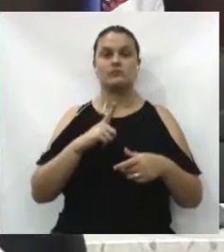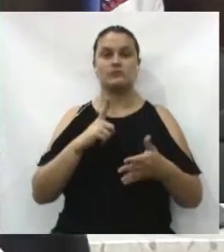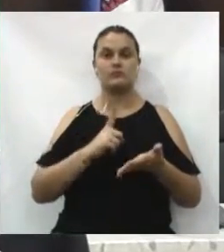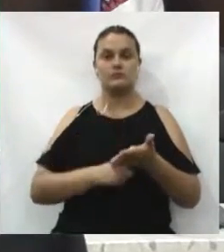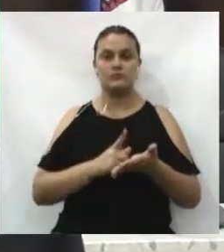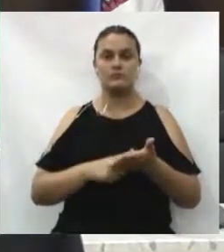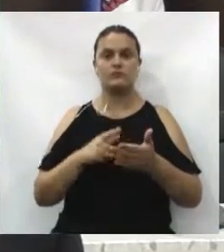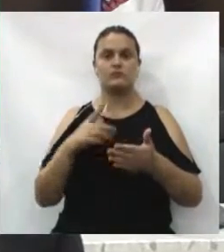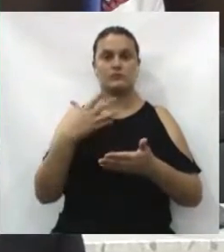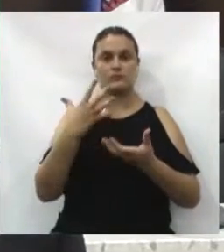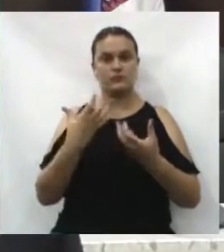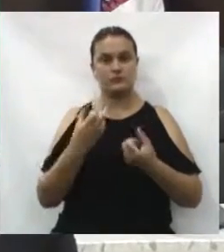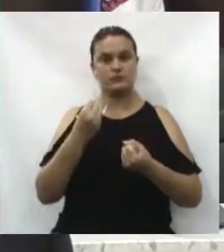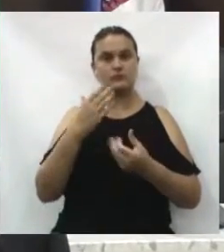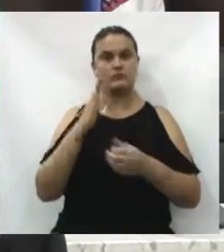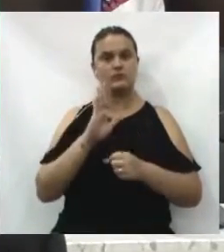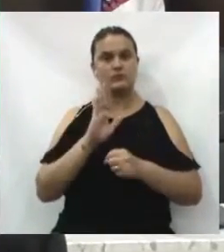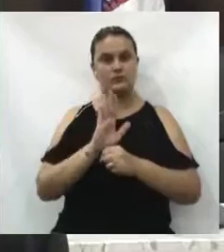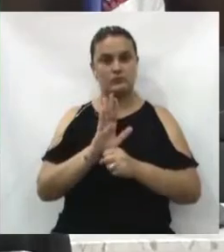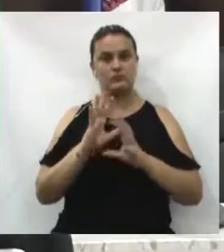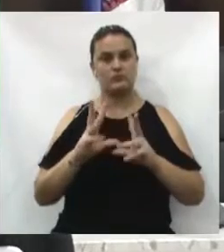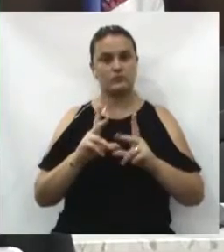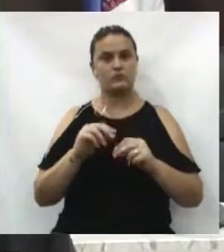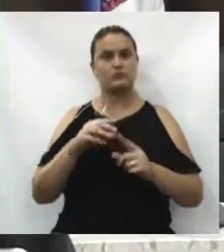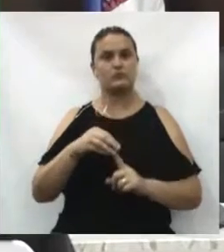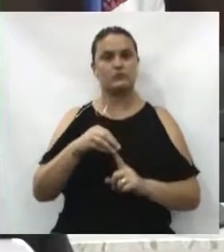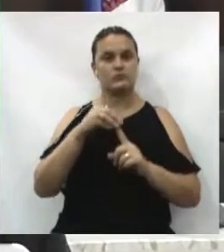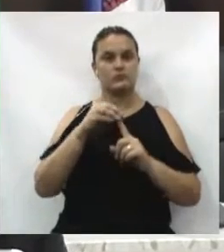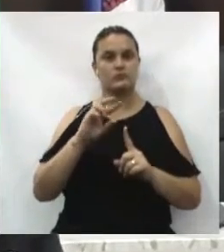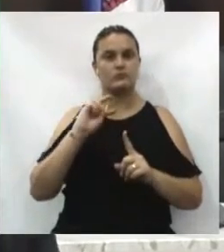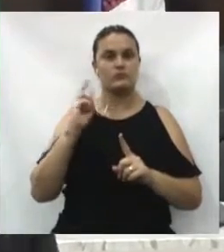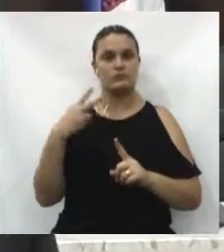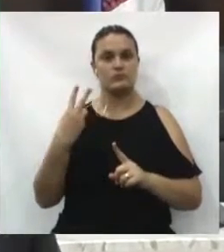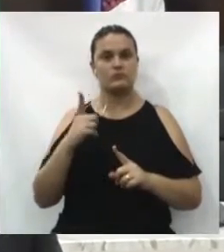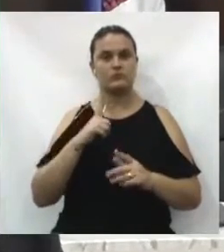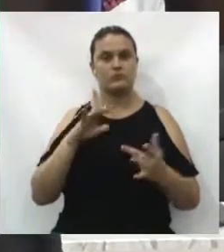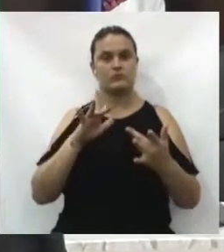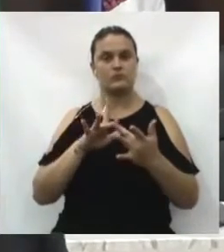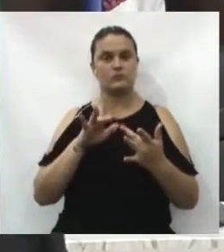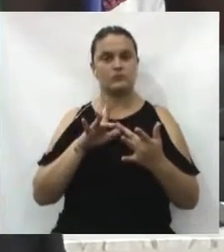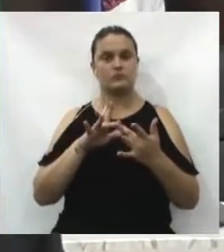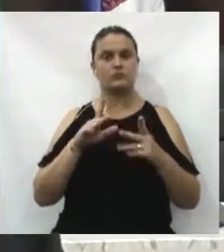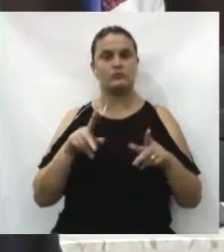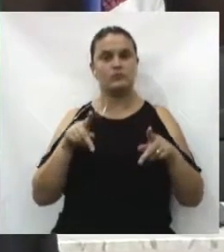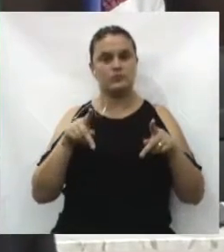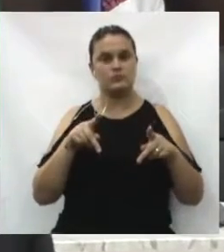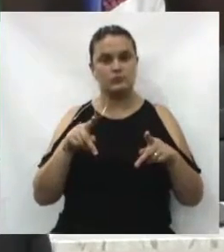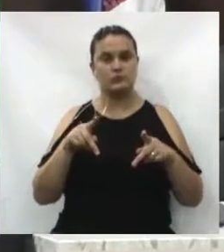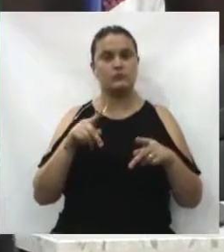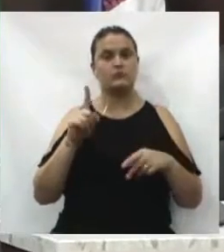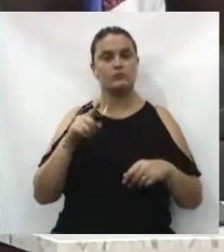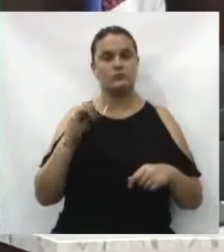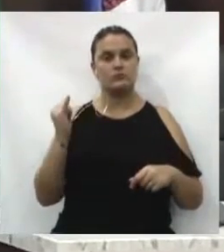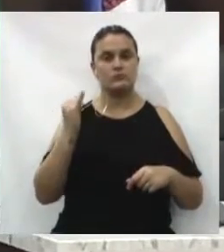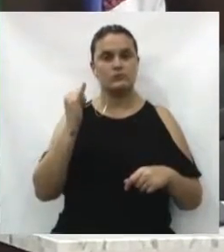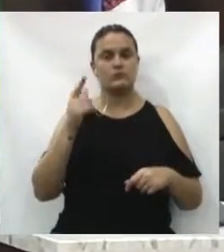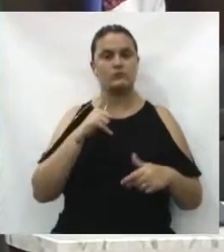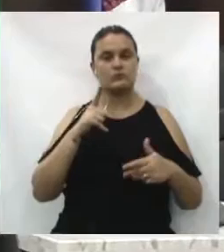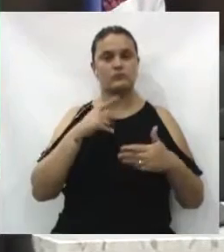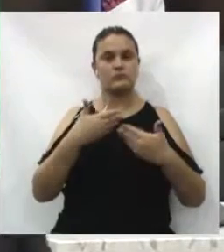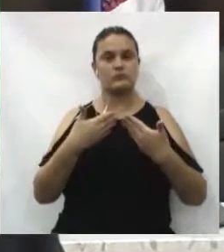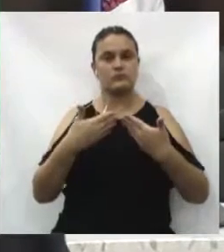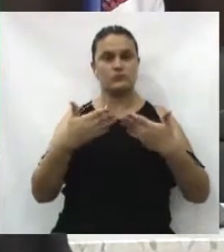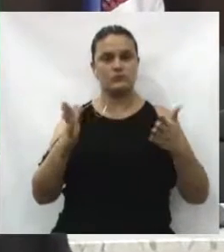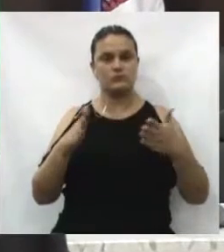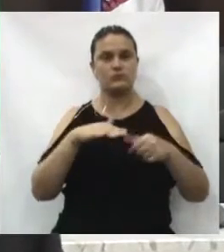aceitar a ajuda de todos, e principalmente dos vereadores, que os vereadores estão em contato direto com a população e é importante que tenha esse canal